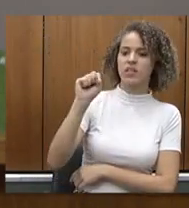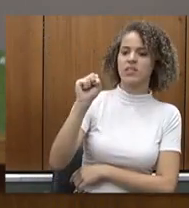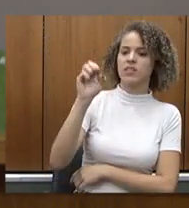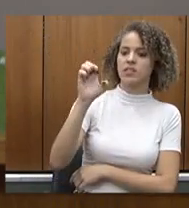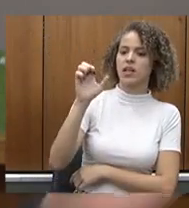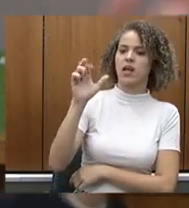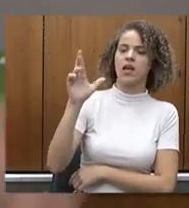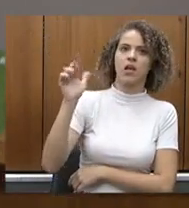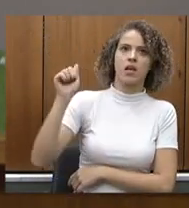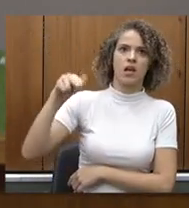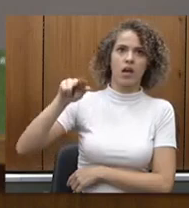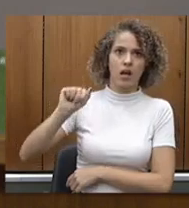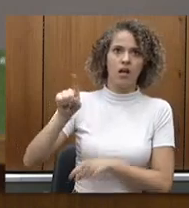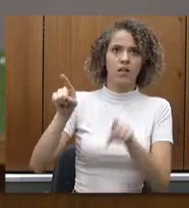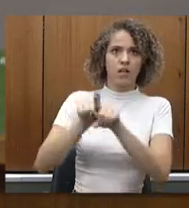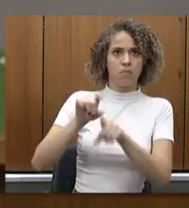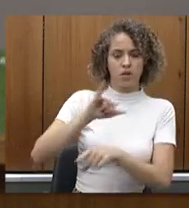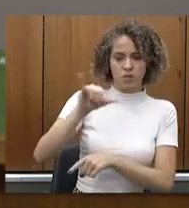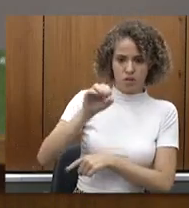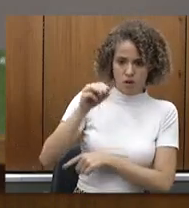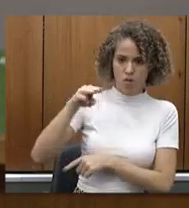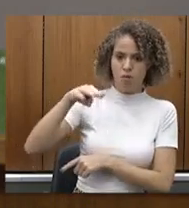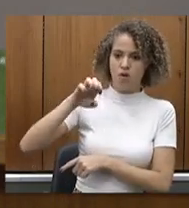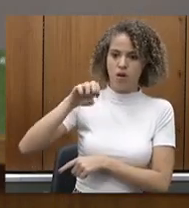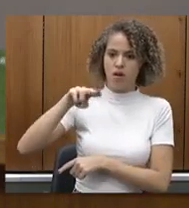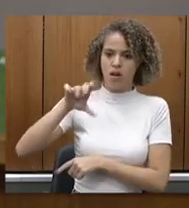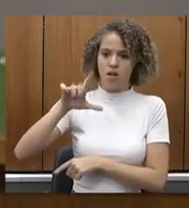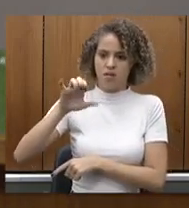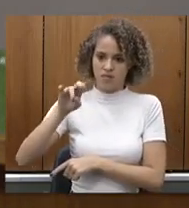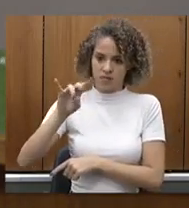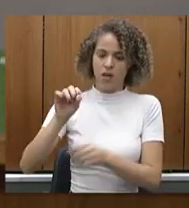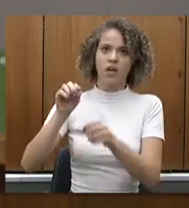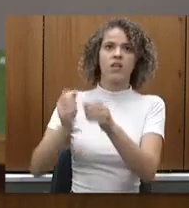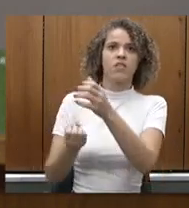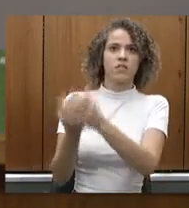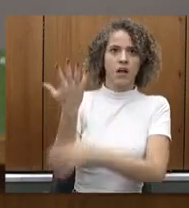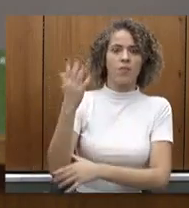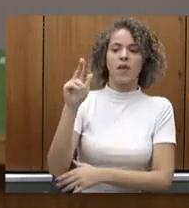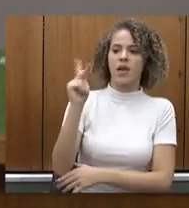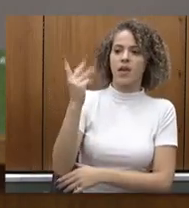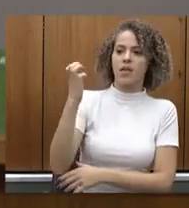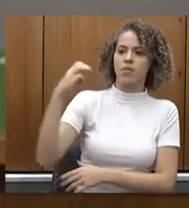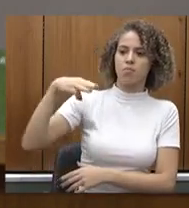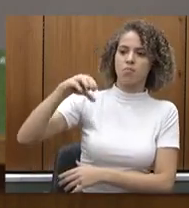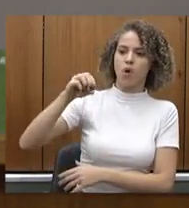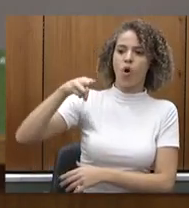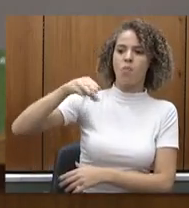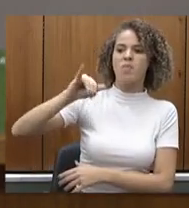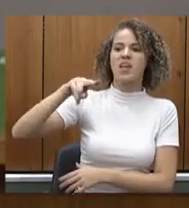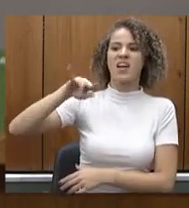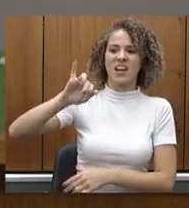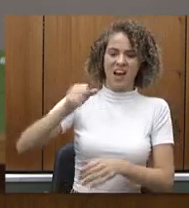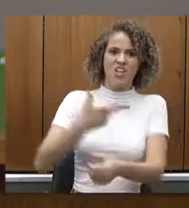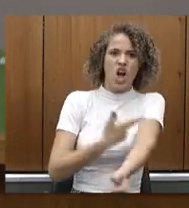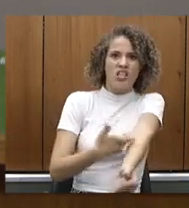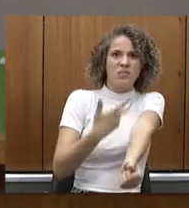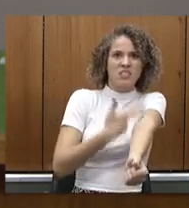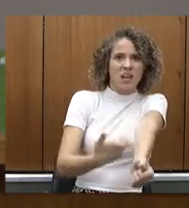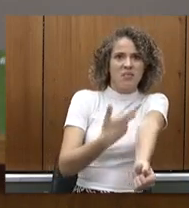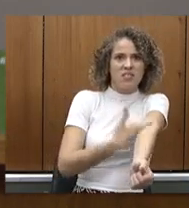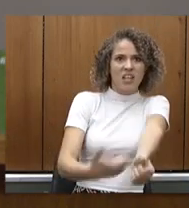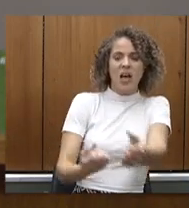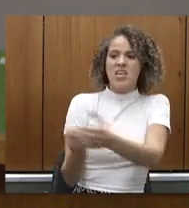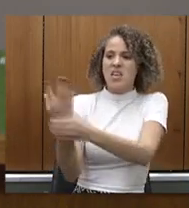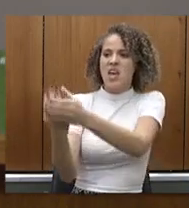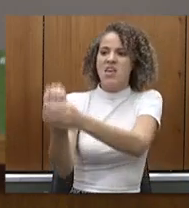e a Molevade se o prefeito quiser a Emominas está sempre querendo fazer foi em Pará de Minas não foi em Nova